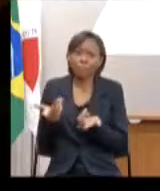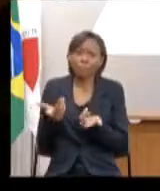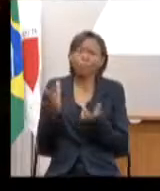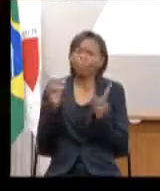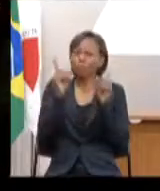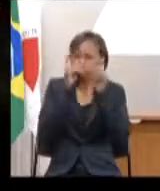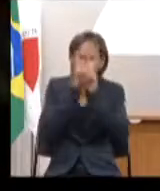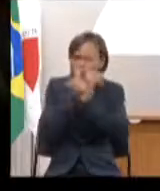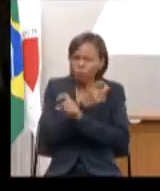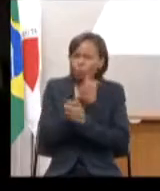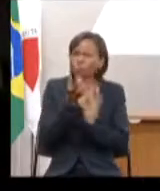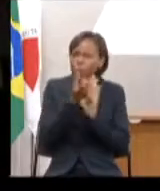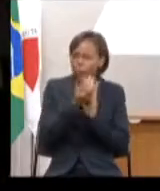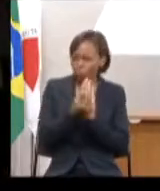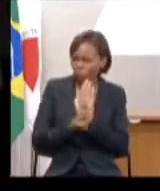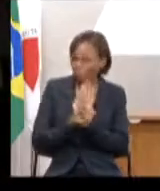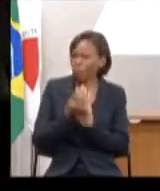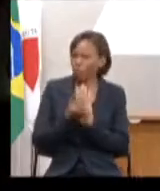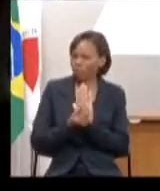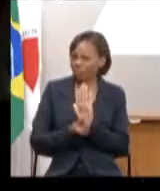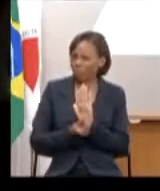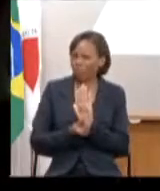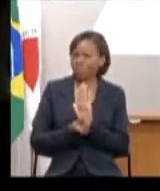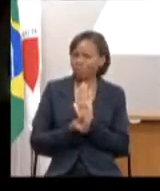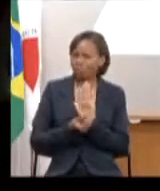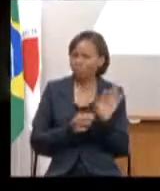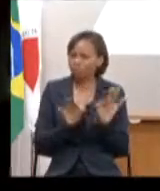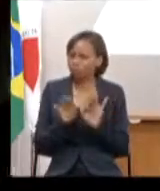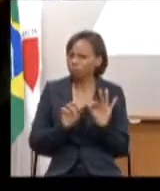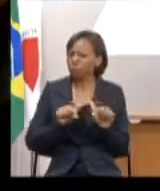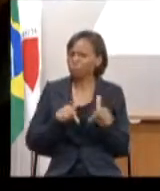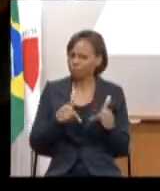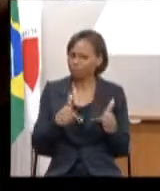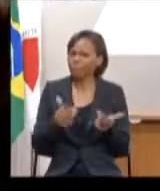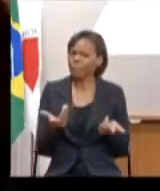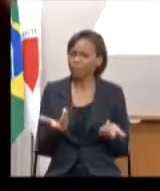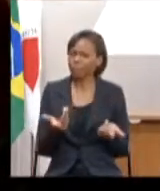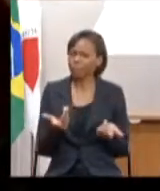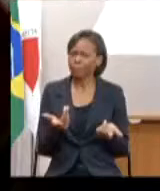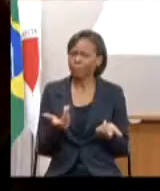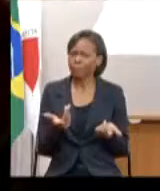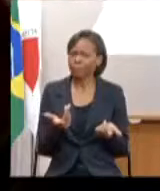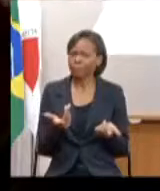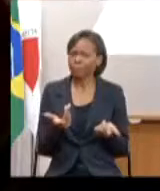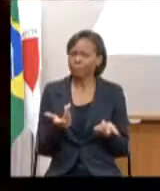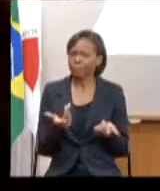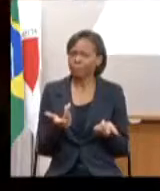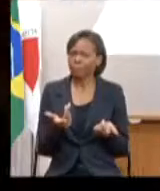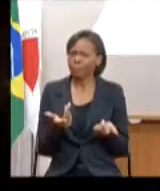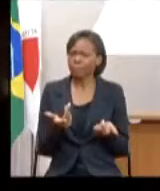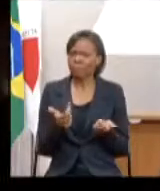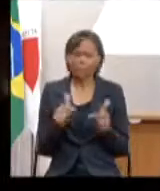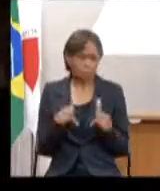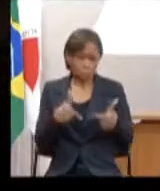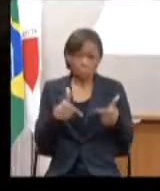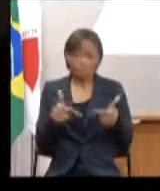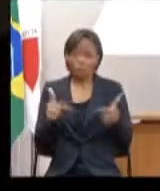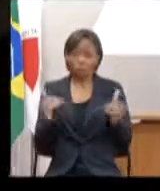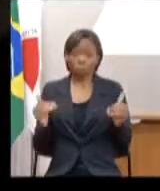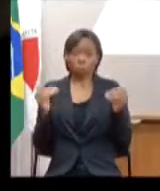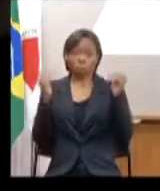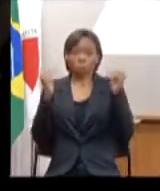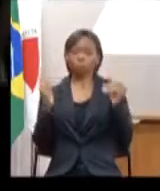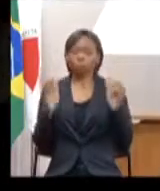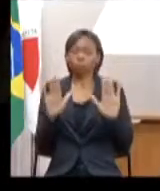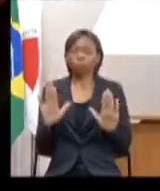demais o acompanhamento da execução, ou seja, nem a execução é tão alta feito